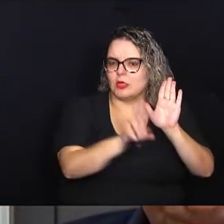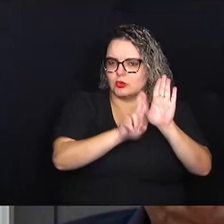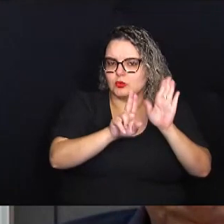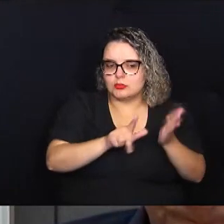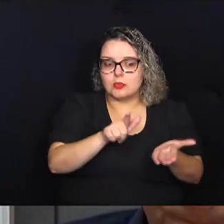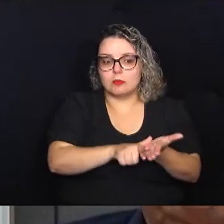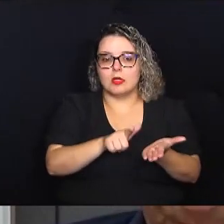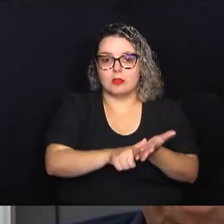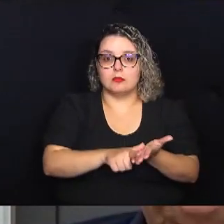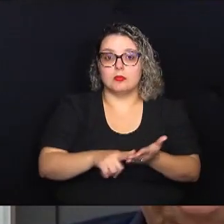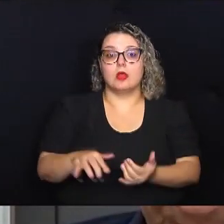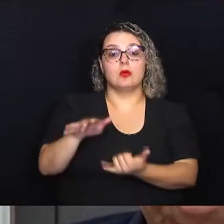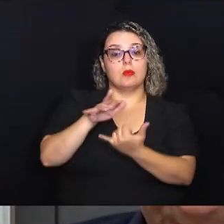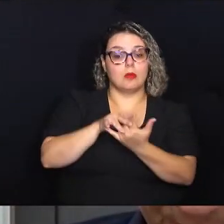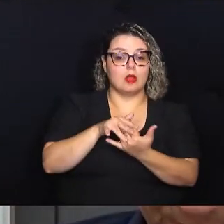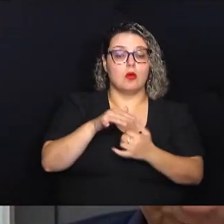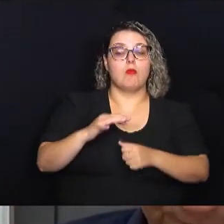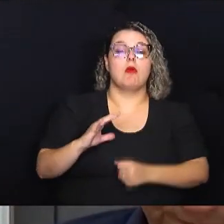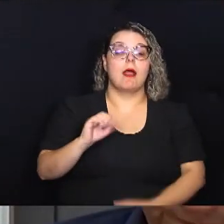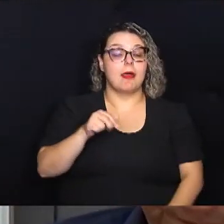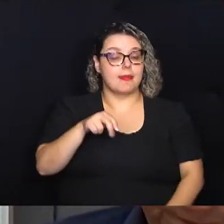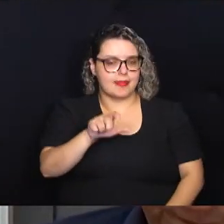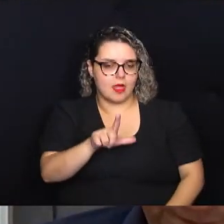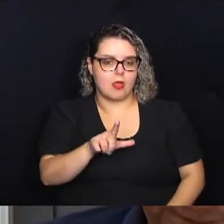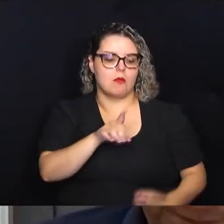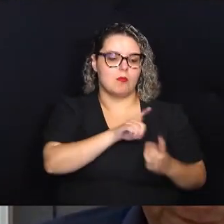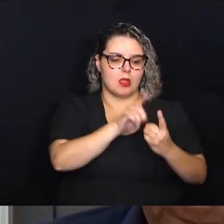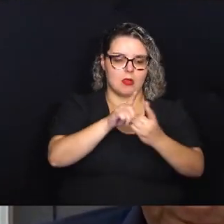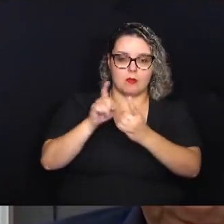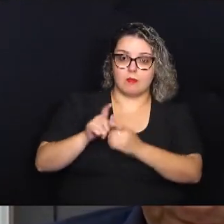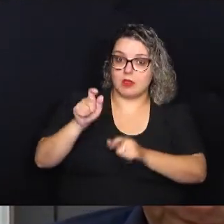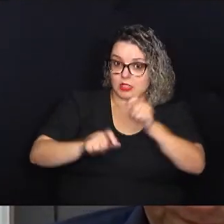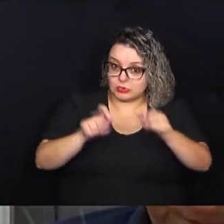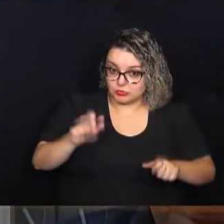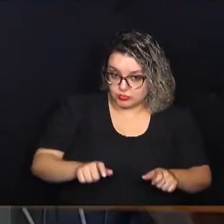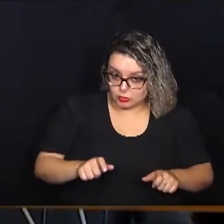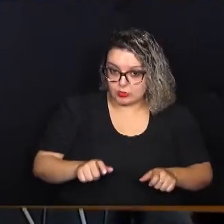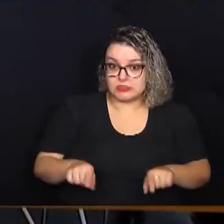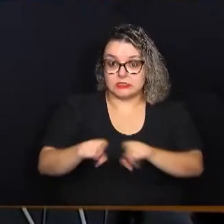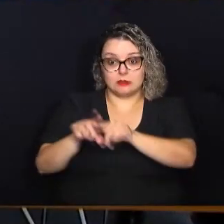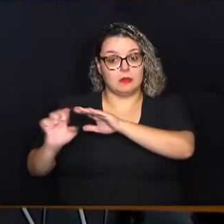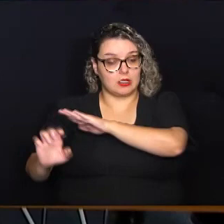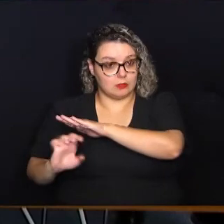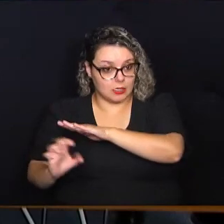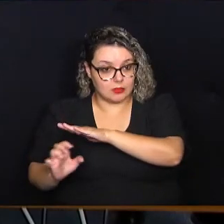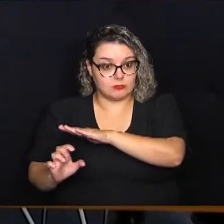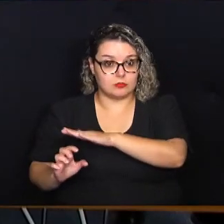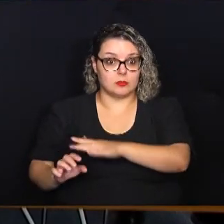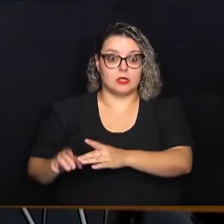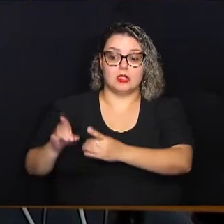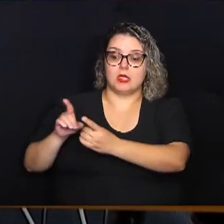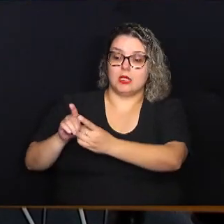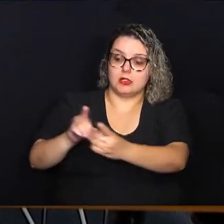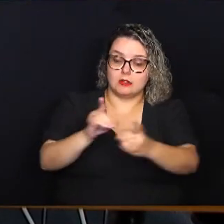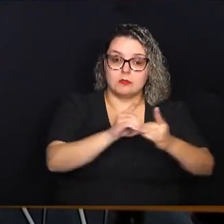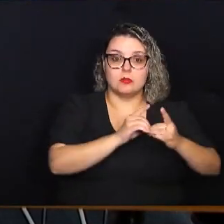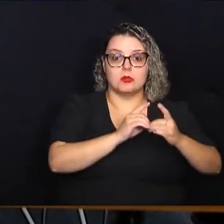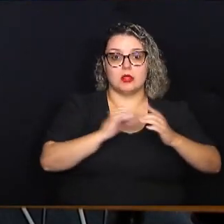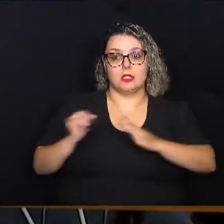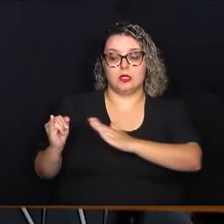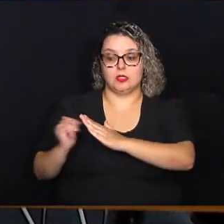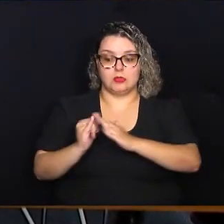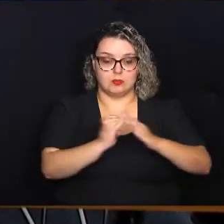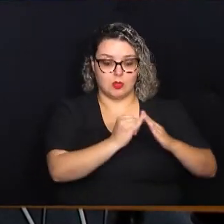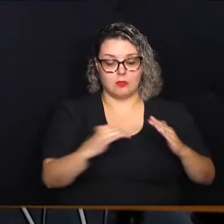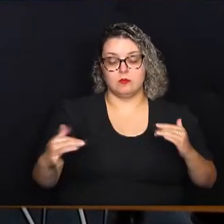O canal agora vai atender pessoas físicas e jurídicas e cobrirá imóveis urbanos e rurais. Desta